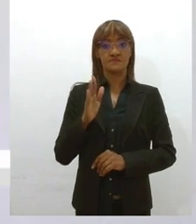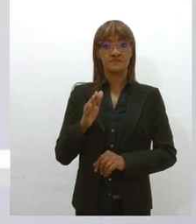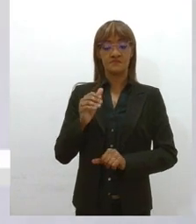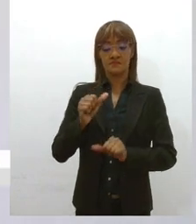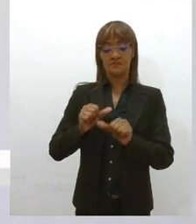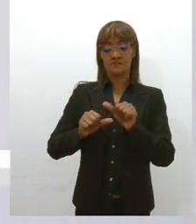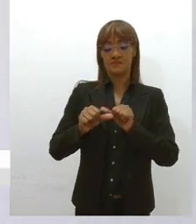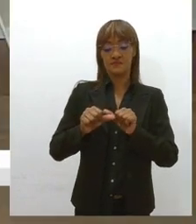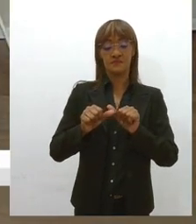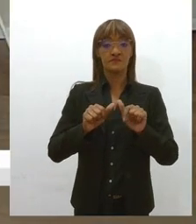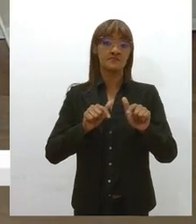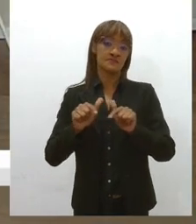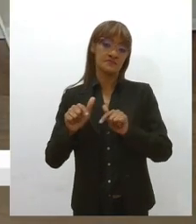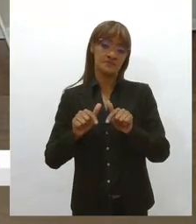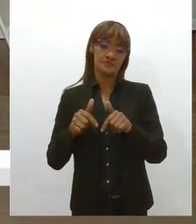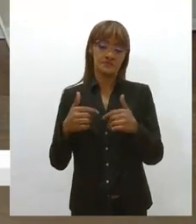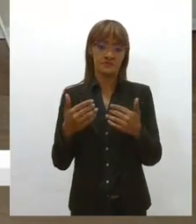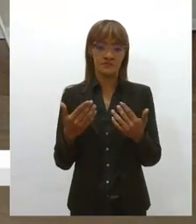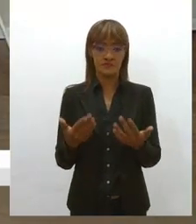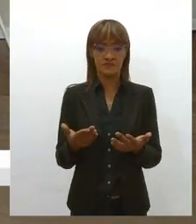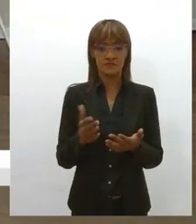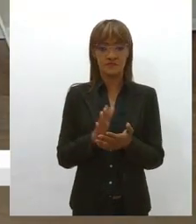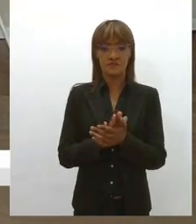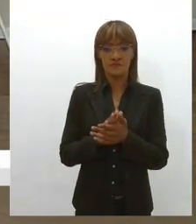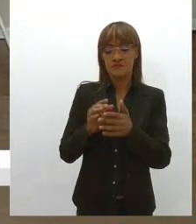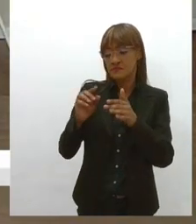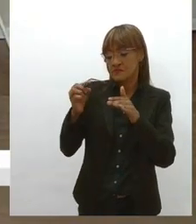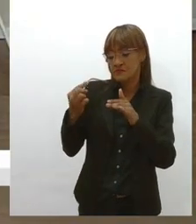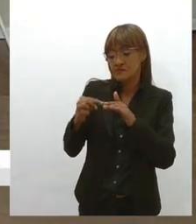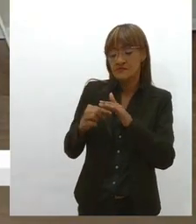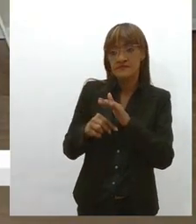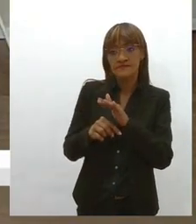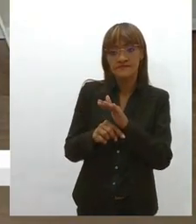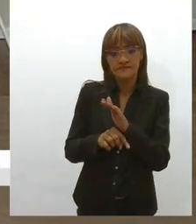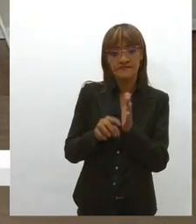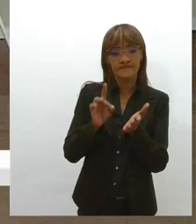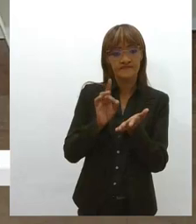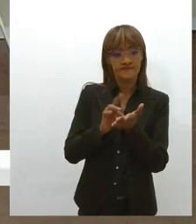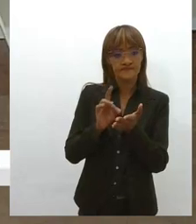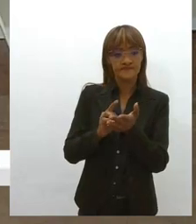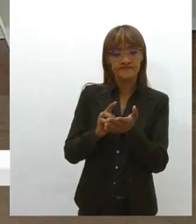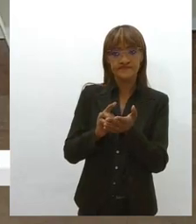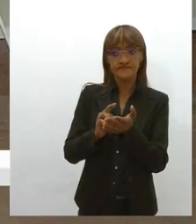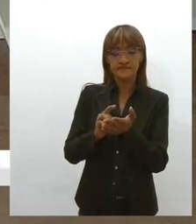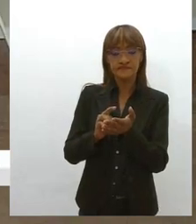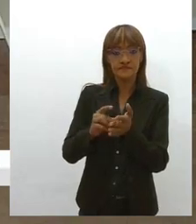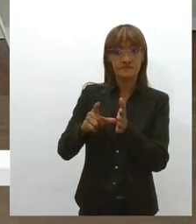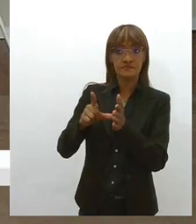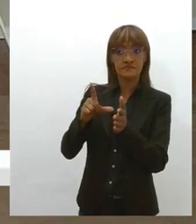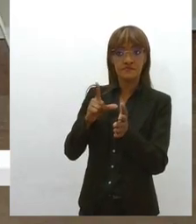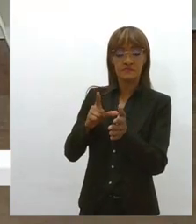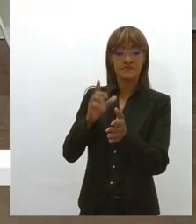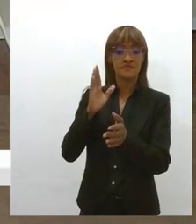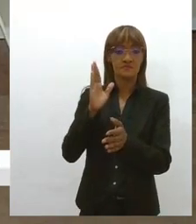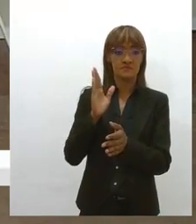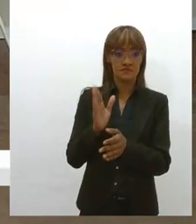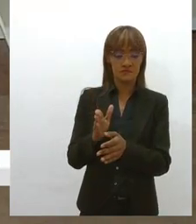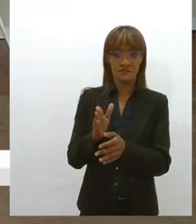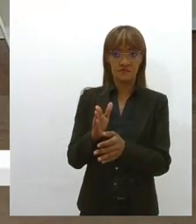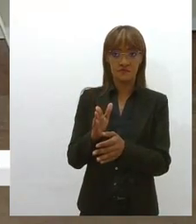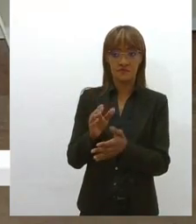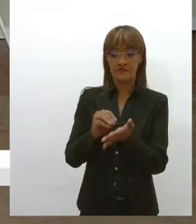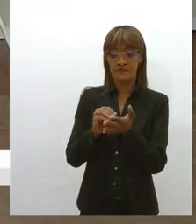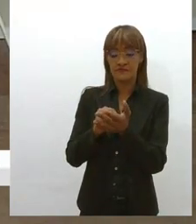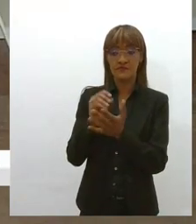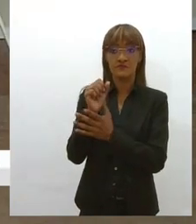né, o que agudizou, aprofundou esse, essas relações que já eram, de certo modo, desprotegidas, e que